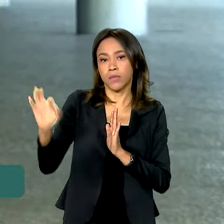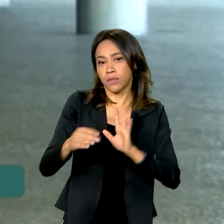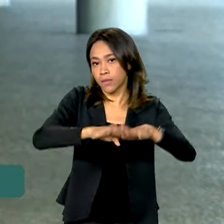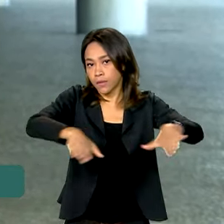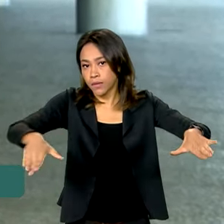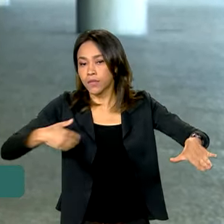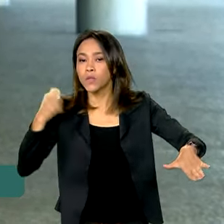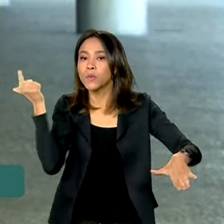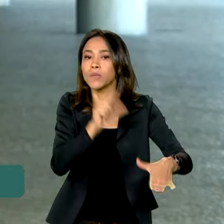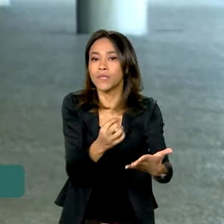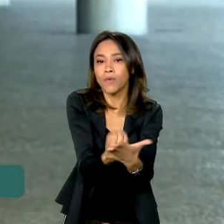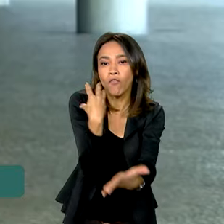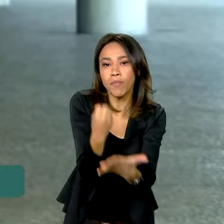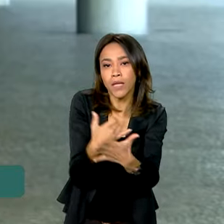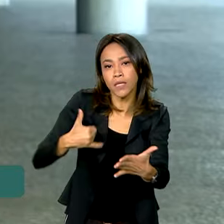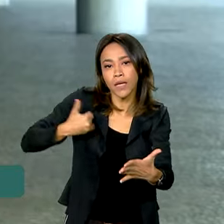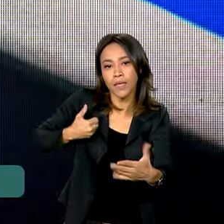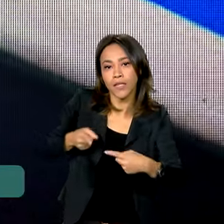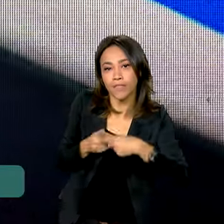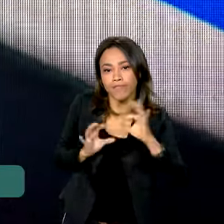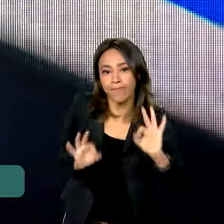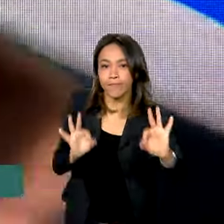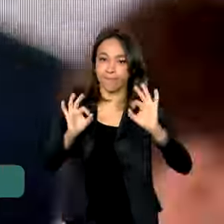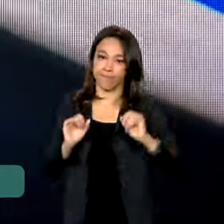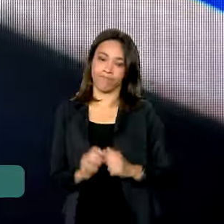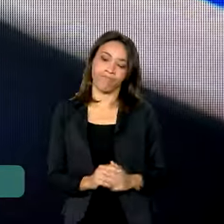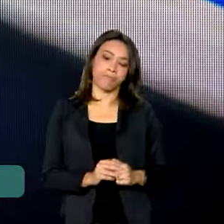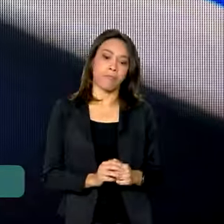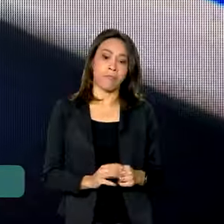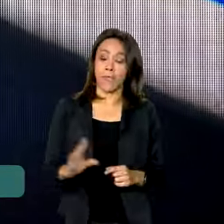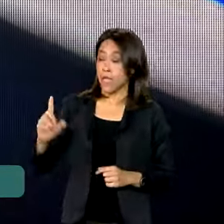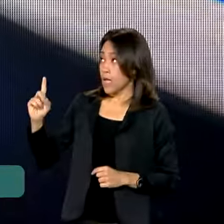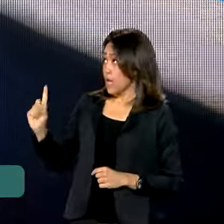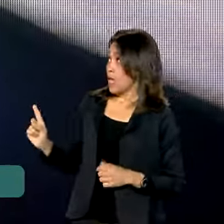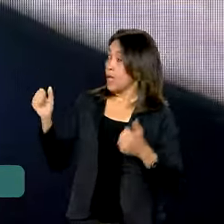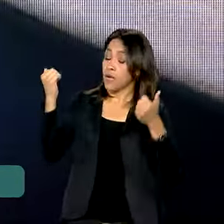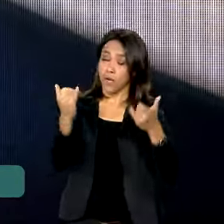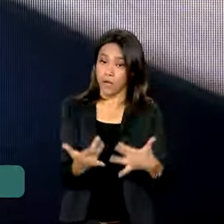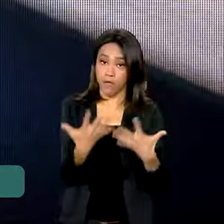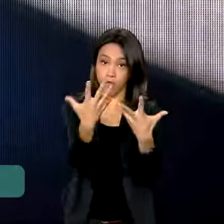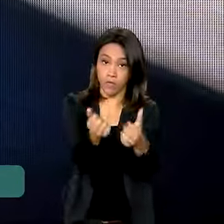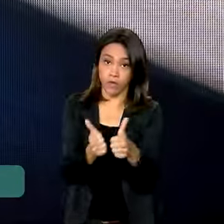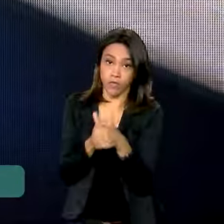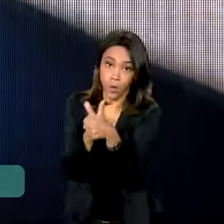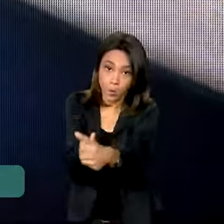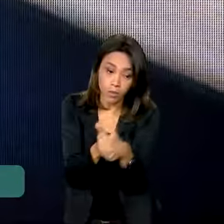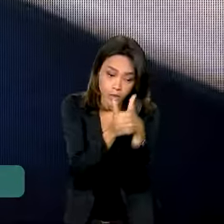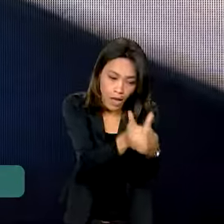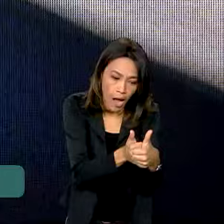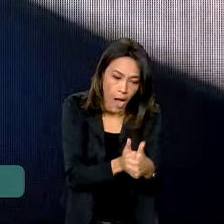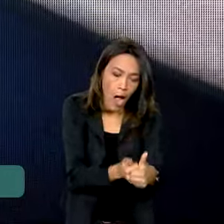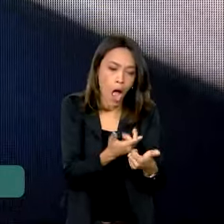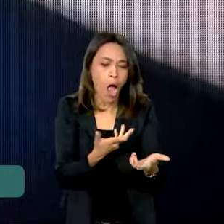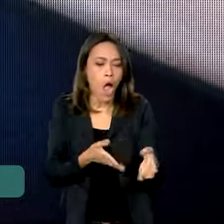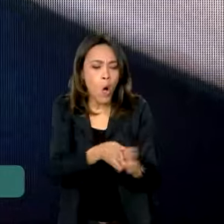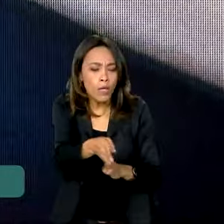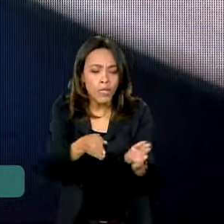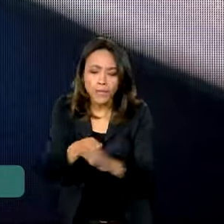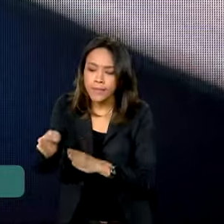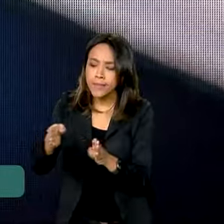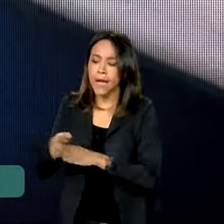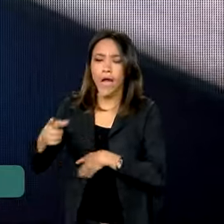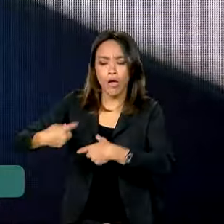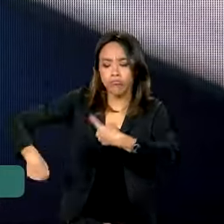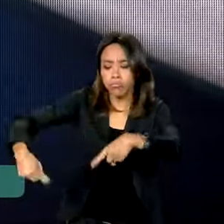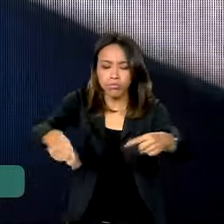alfabetizadas na idade certa. A gente vai acompanhar para a gente orientando e discutindo junto como é que a